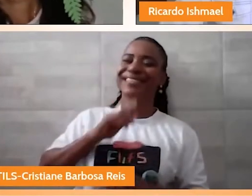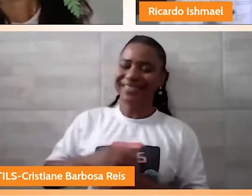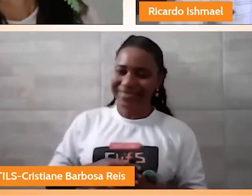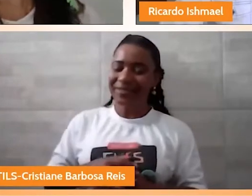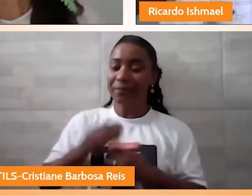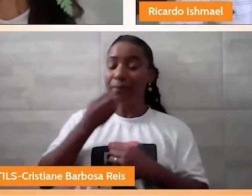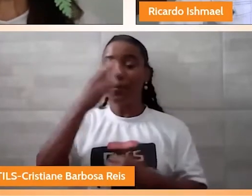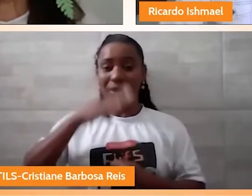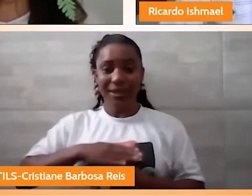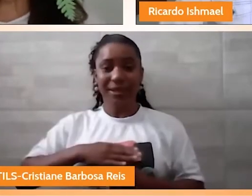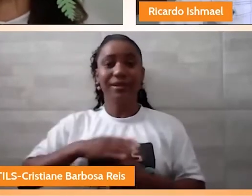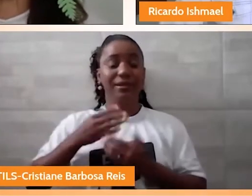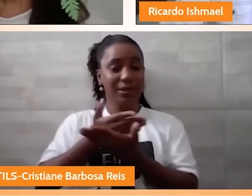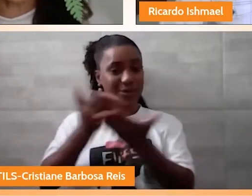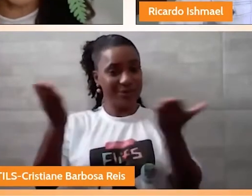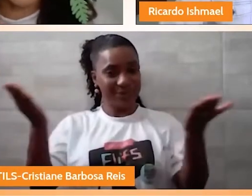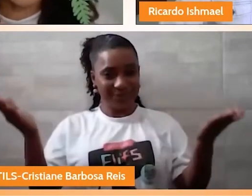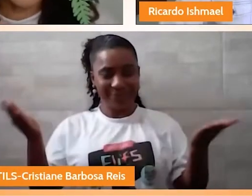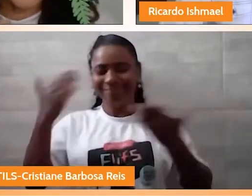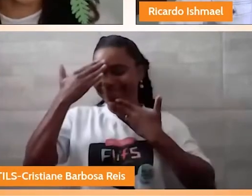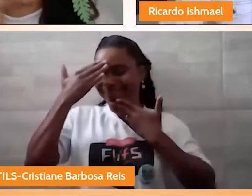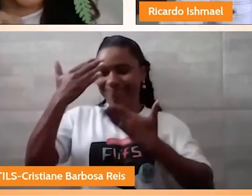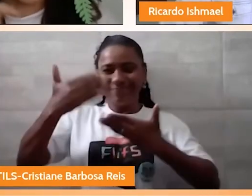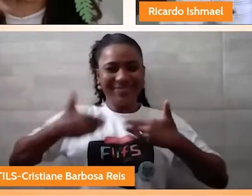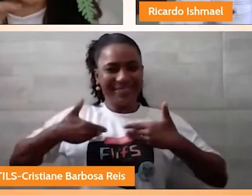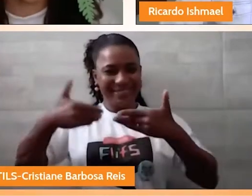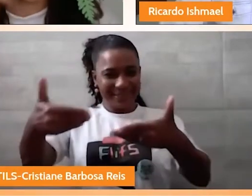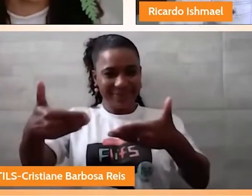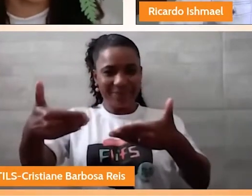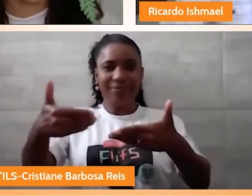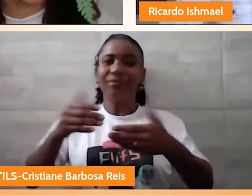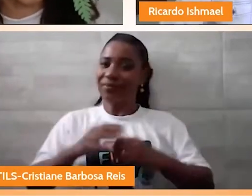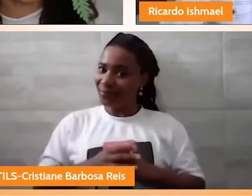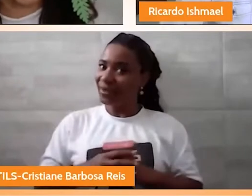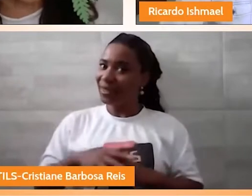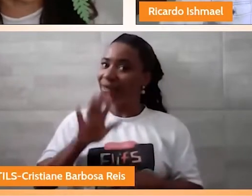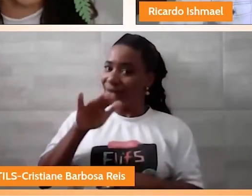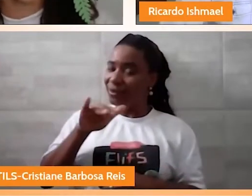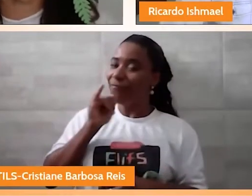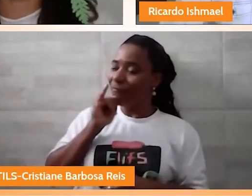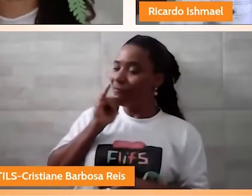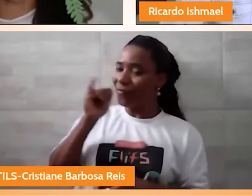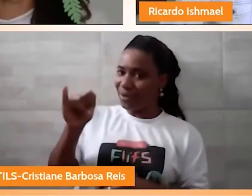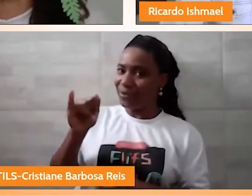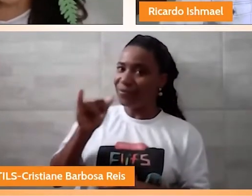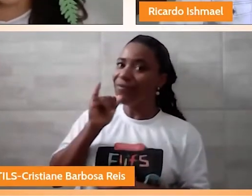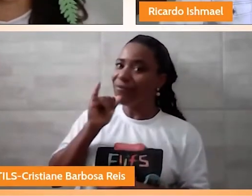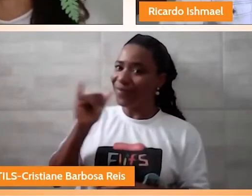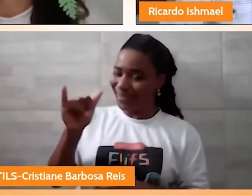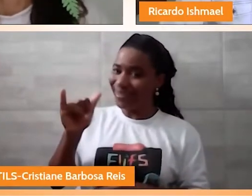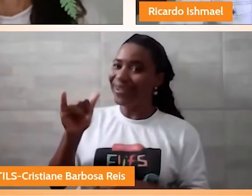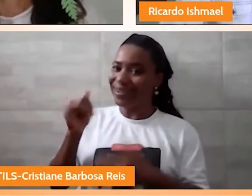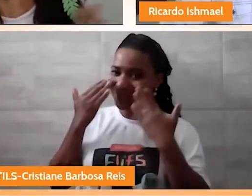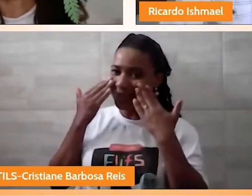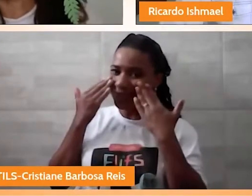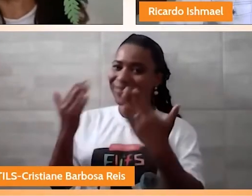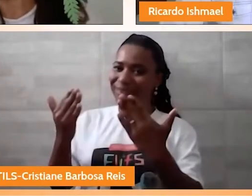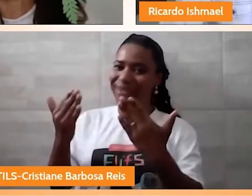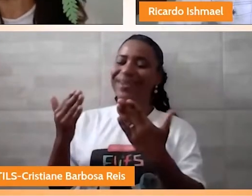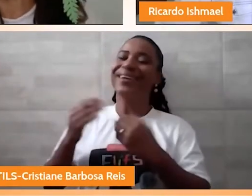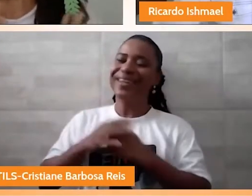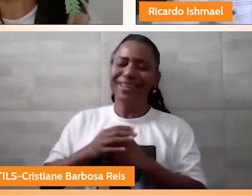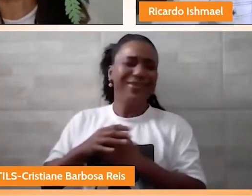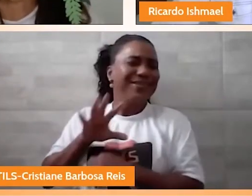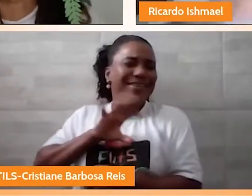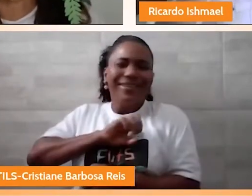convite. Quero dizer que eu sou sua fã. Eu vou falar isso agora ao vivo. Eu sou sua fã. Eu acho